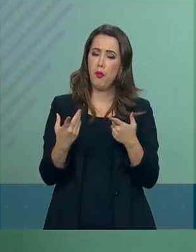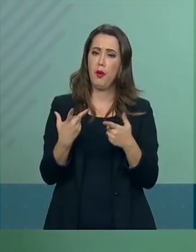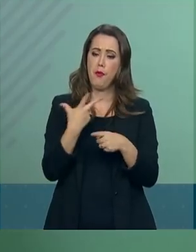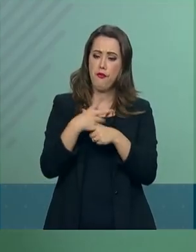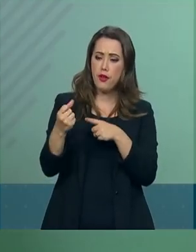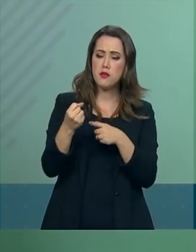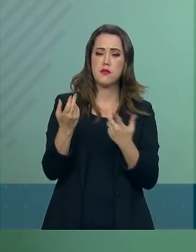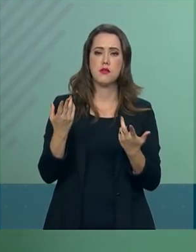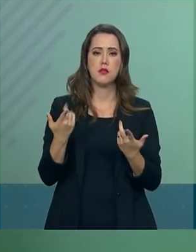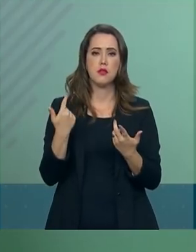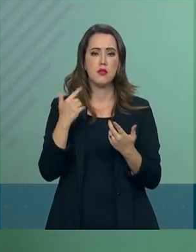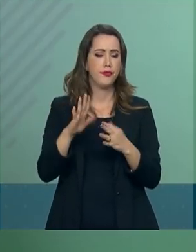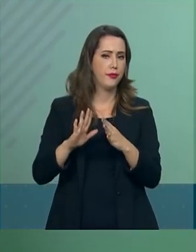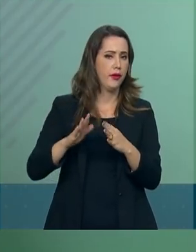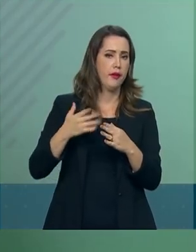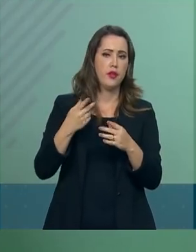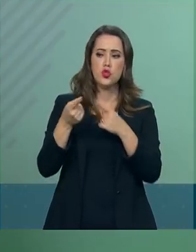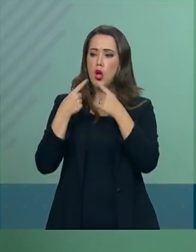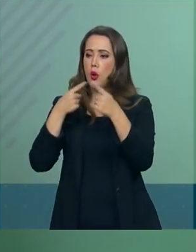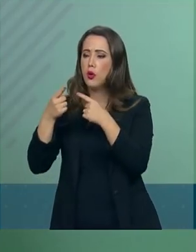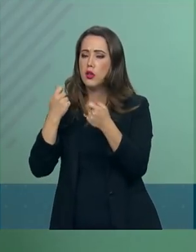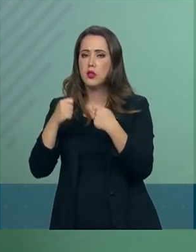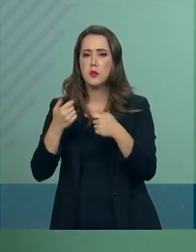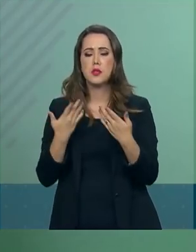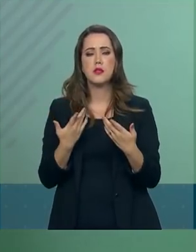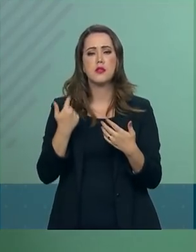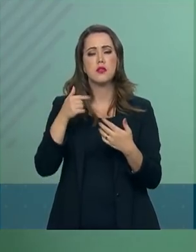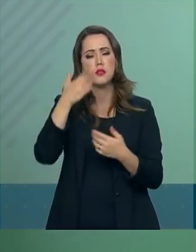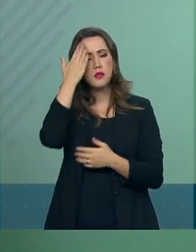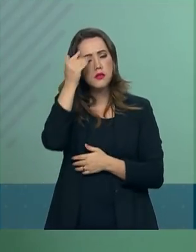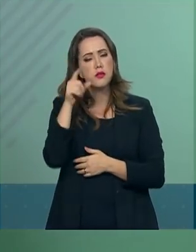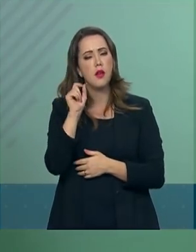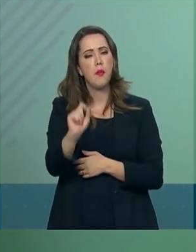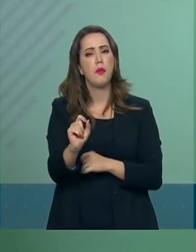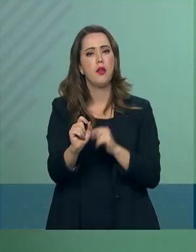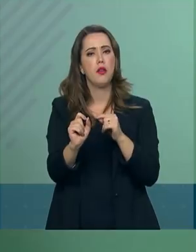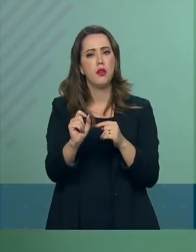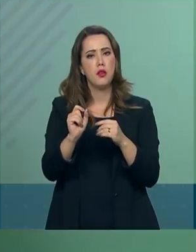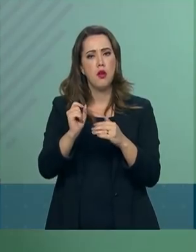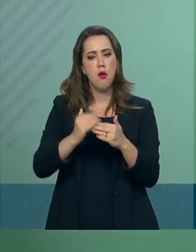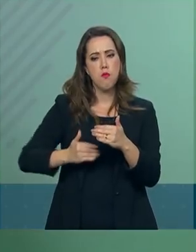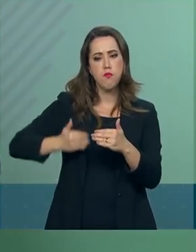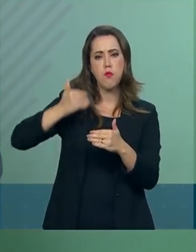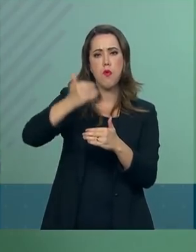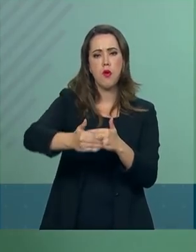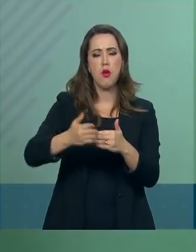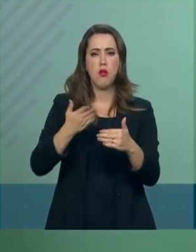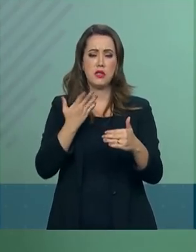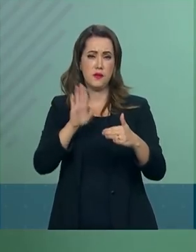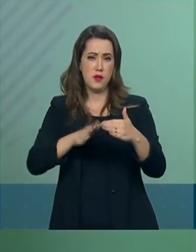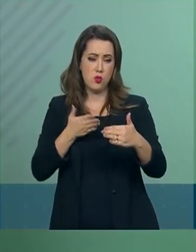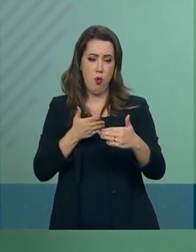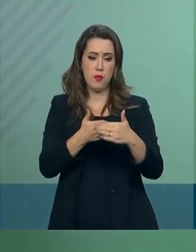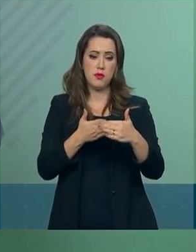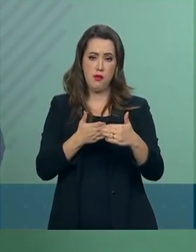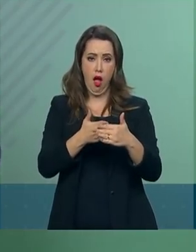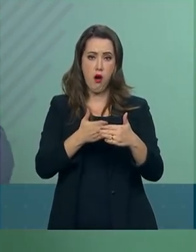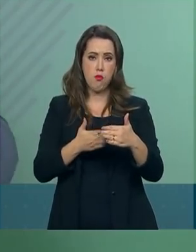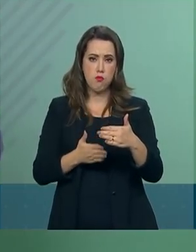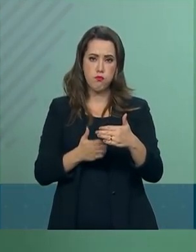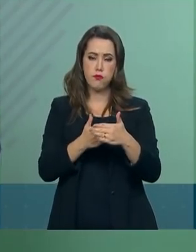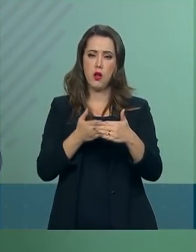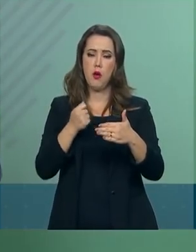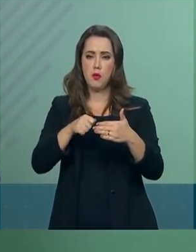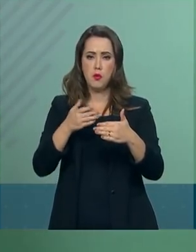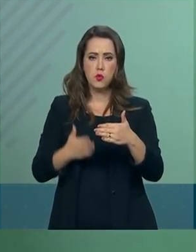salta os óxeres da vida. Quem é de cavalaria sabe o é que eu falei. Óxer é um obstáculo largo e